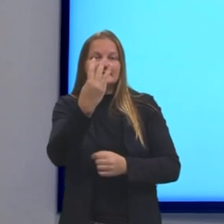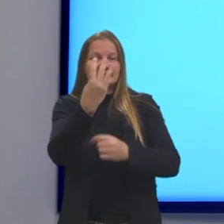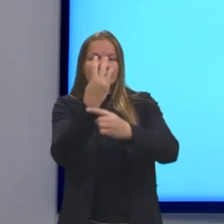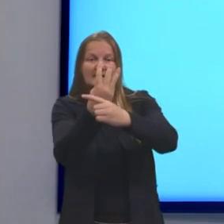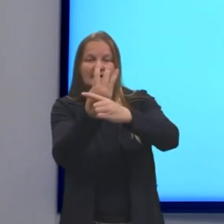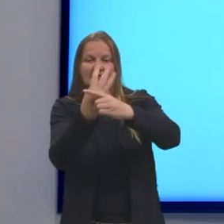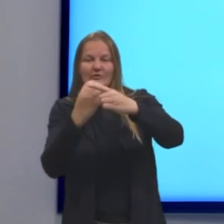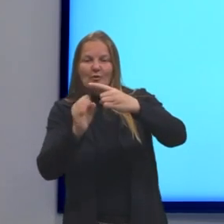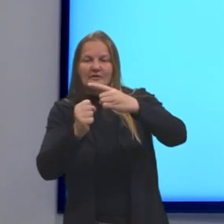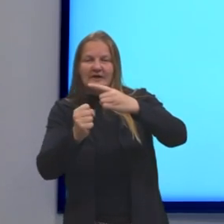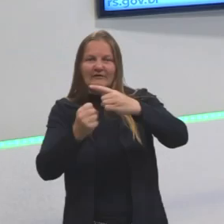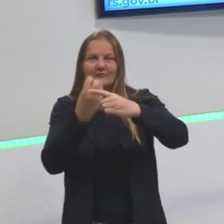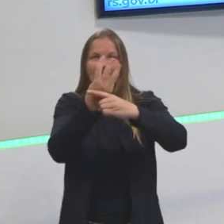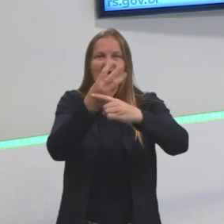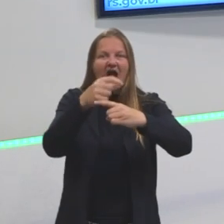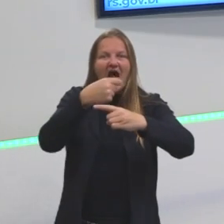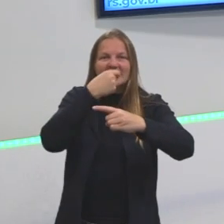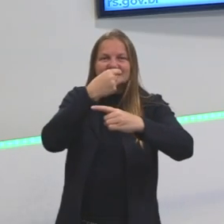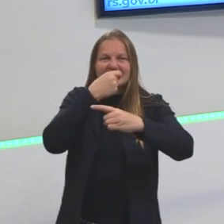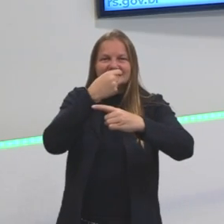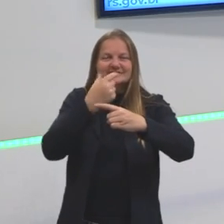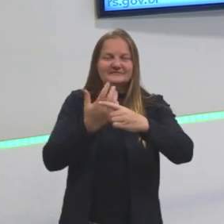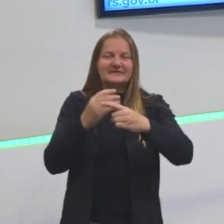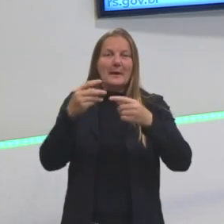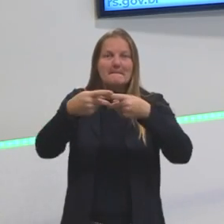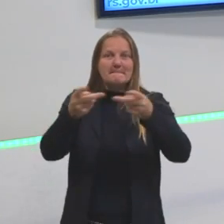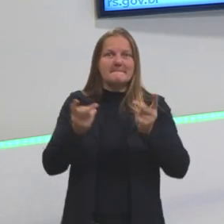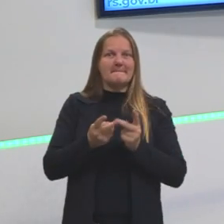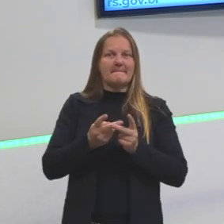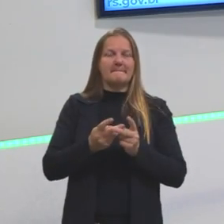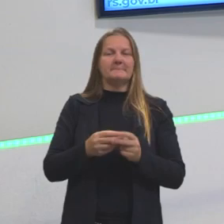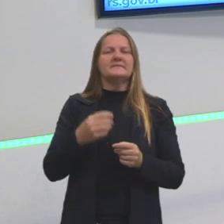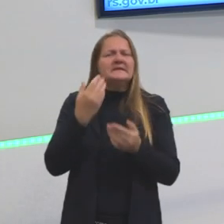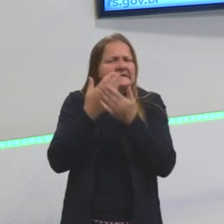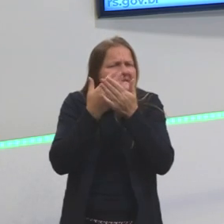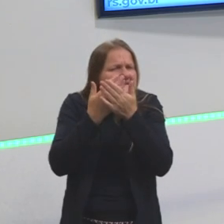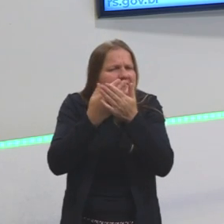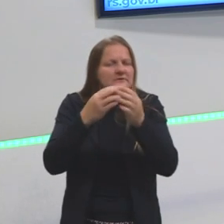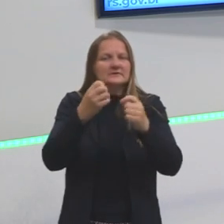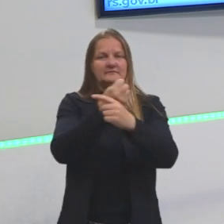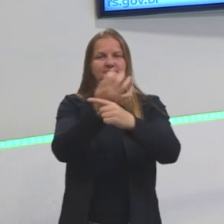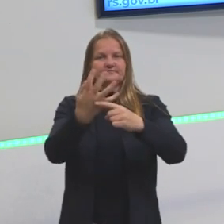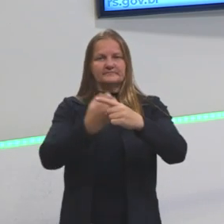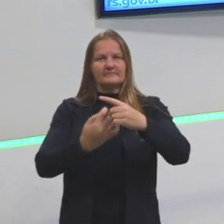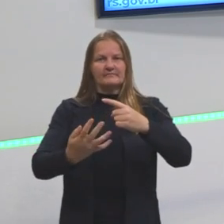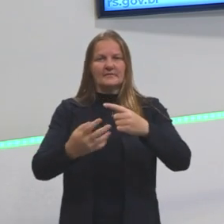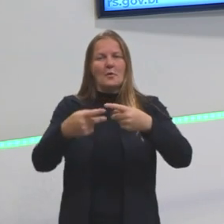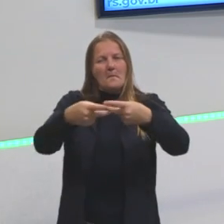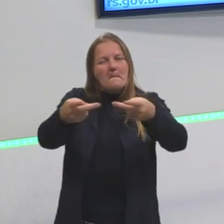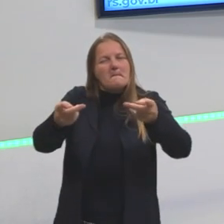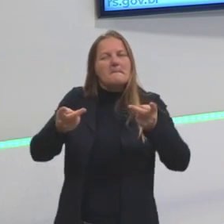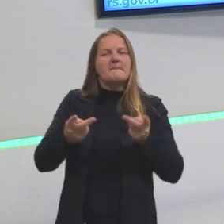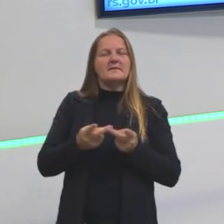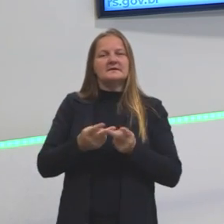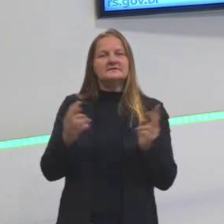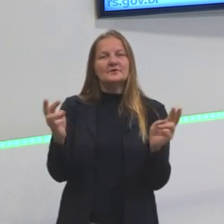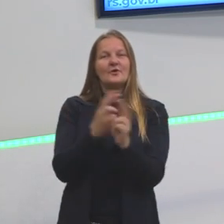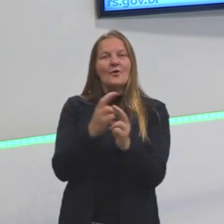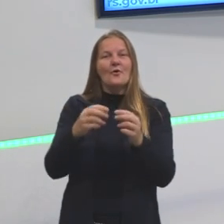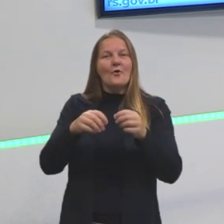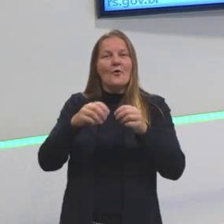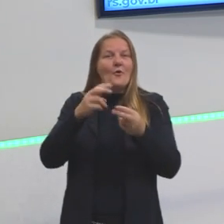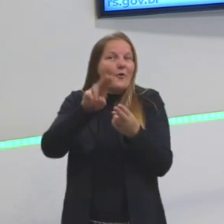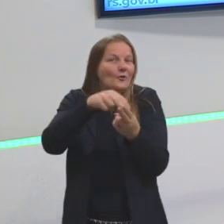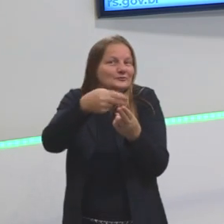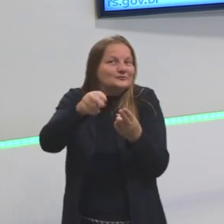oitavos da pizza. Quando a gente estuda a fração, a gente costuma relacionar ou com uma pizza, ou uma barra de chocolate,